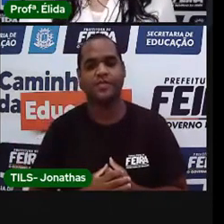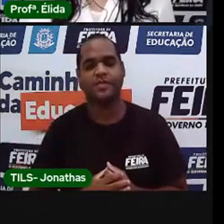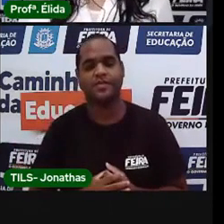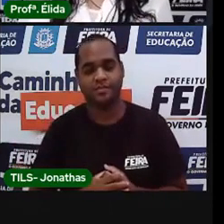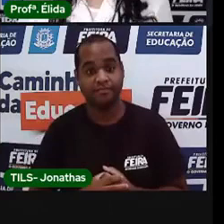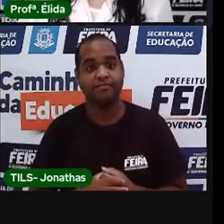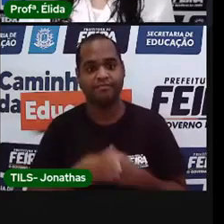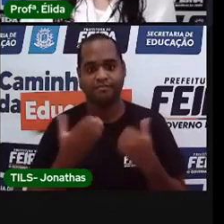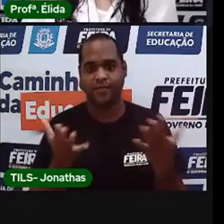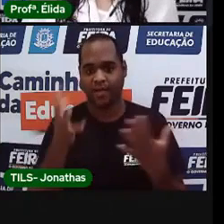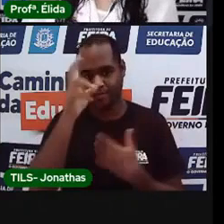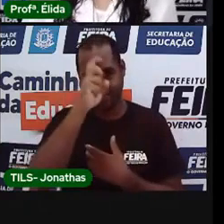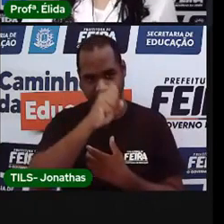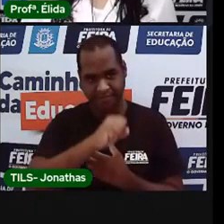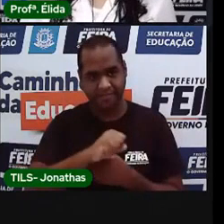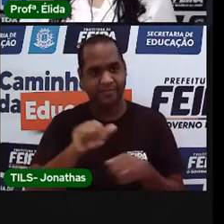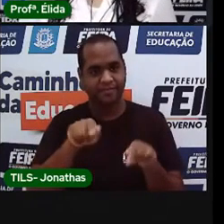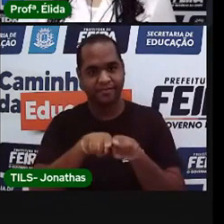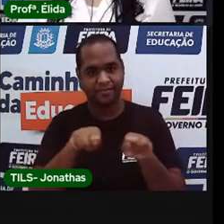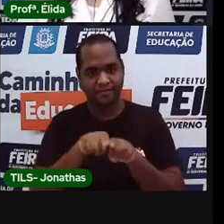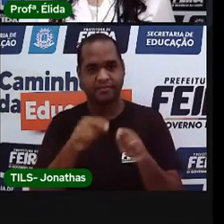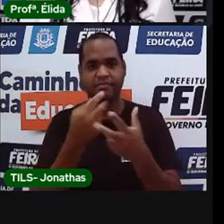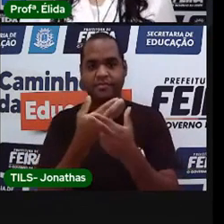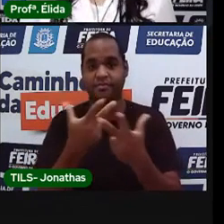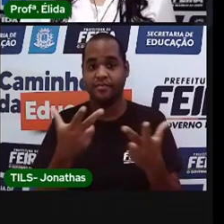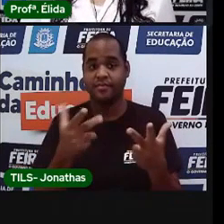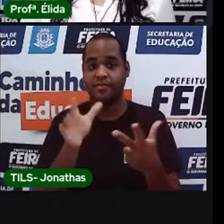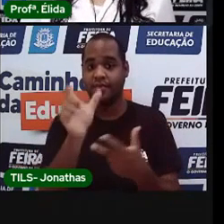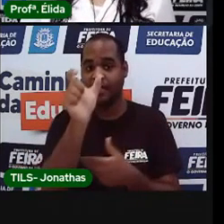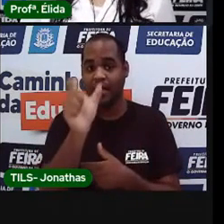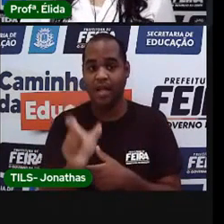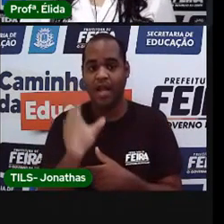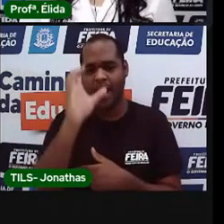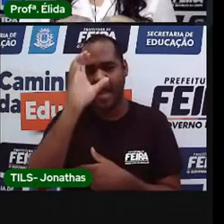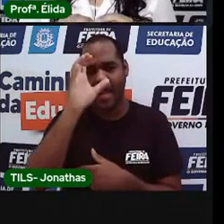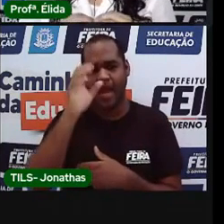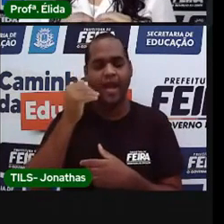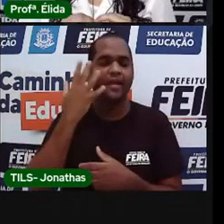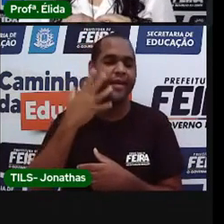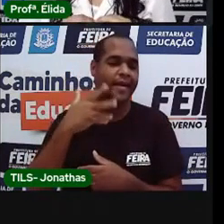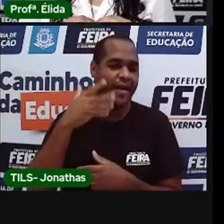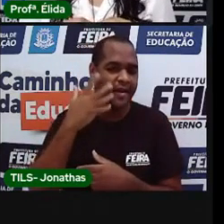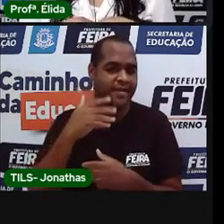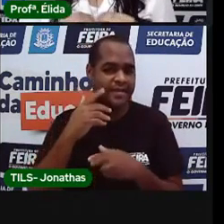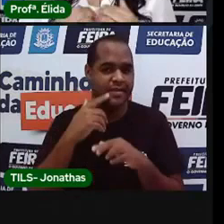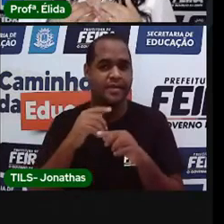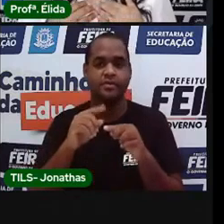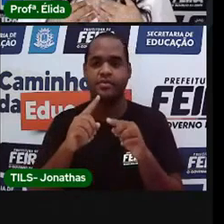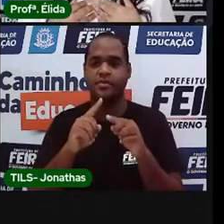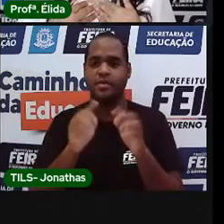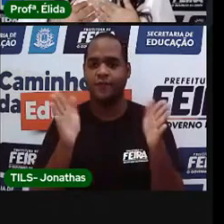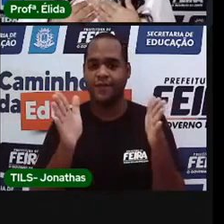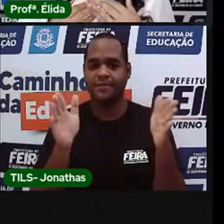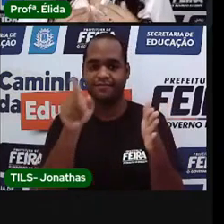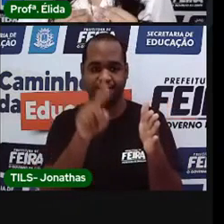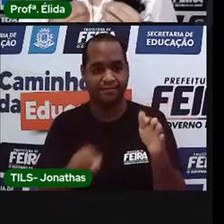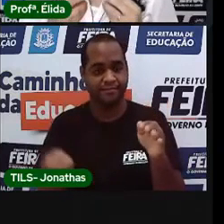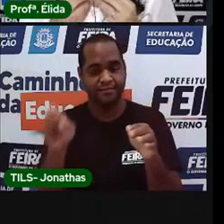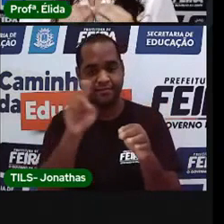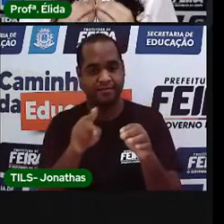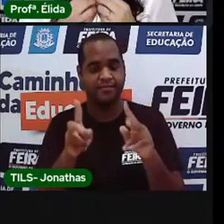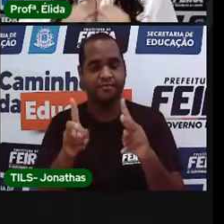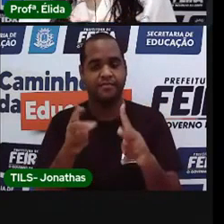Aprendemos muitas outras coisas também. Que a infância é a fase da vida em que o ser humano